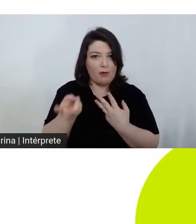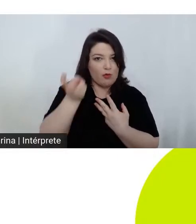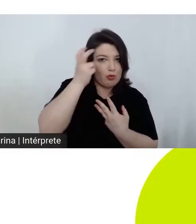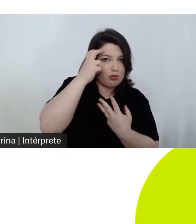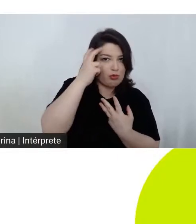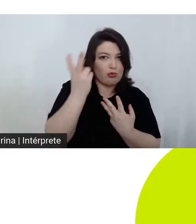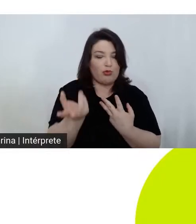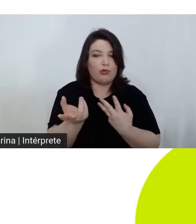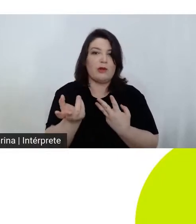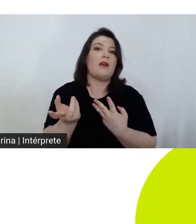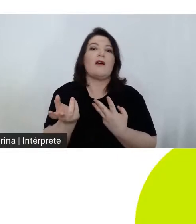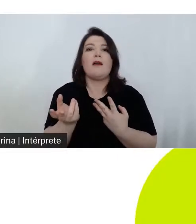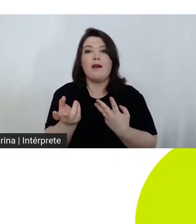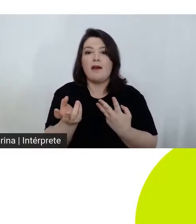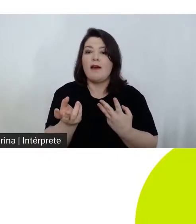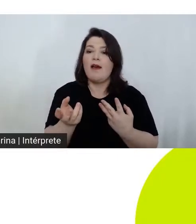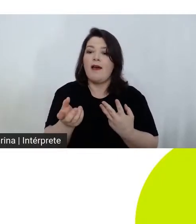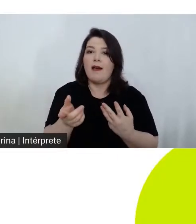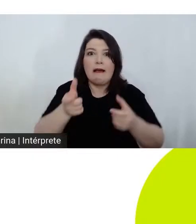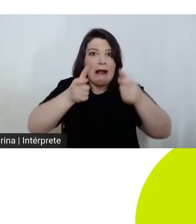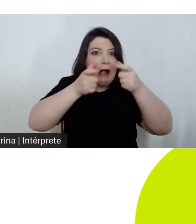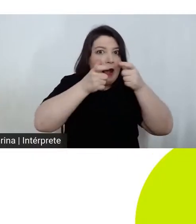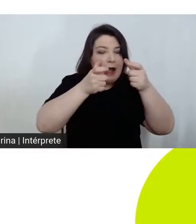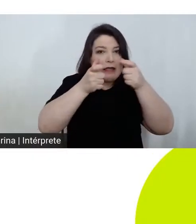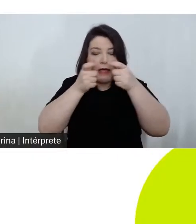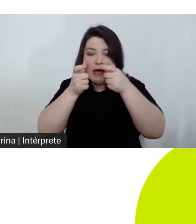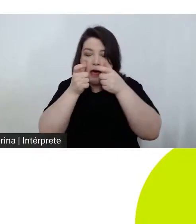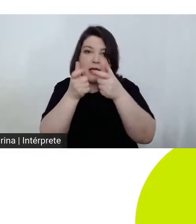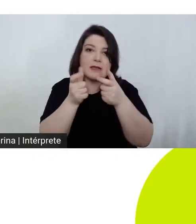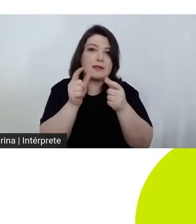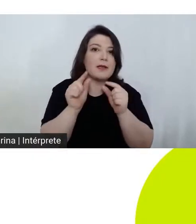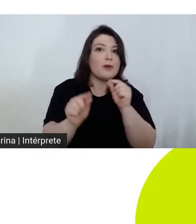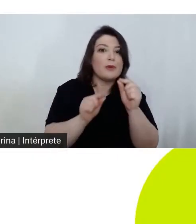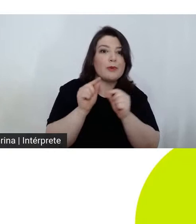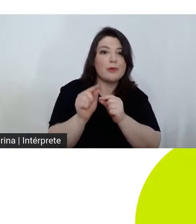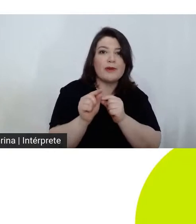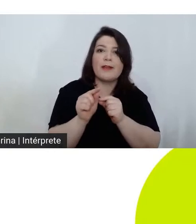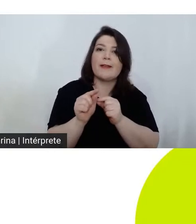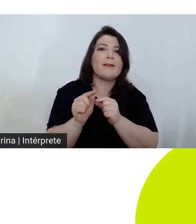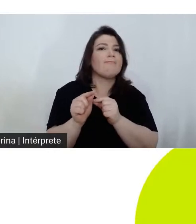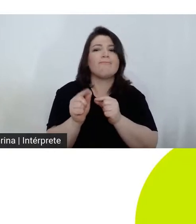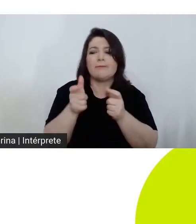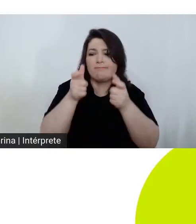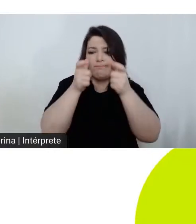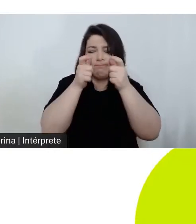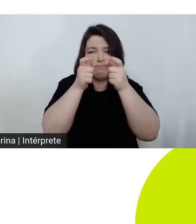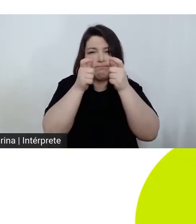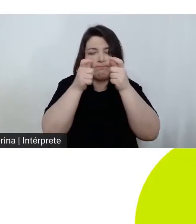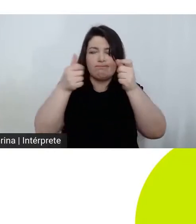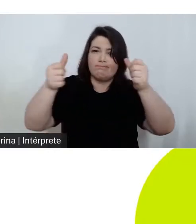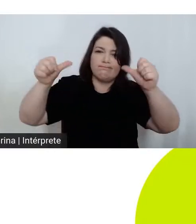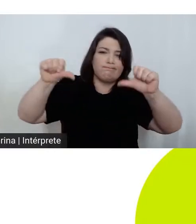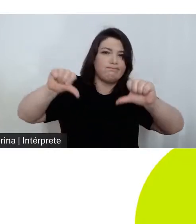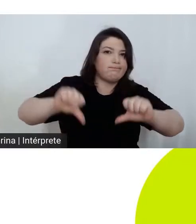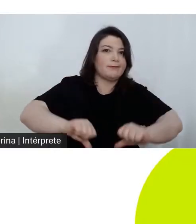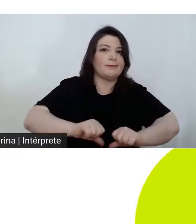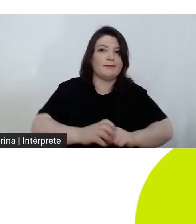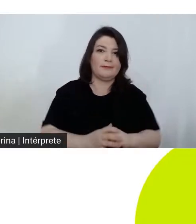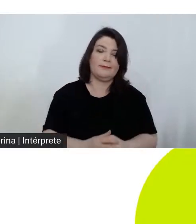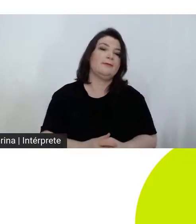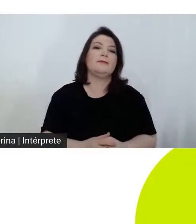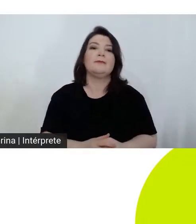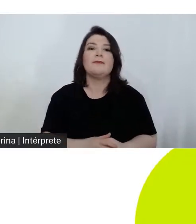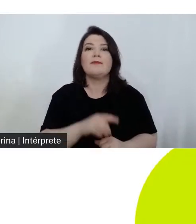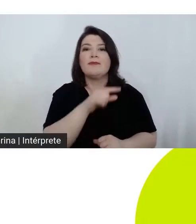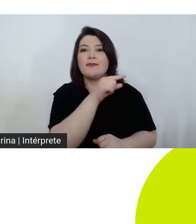a avarícia mas a ganância é considerada a raiz de todos os maus e na verdade aquilo que define o Howard